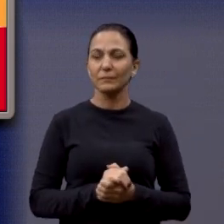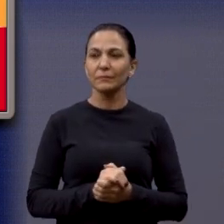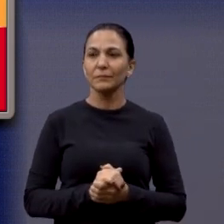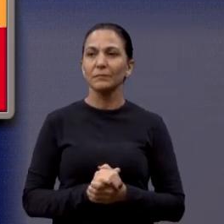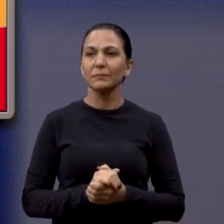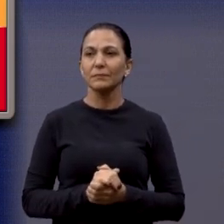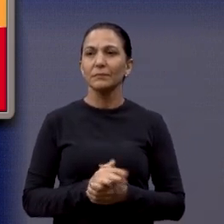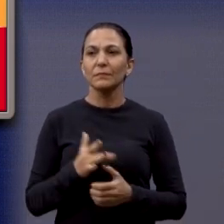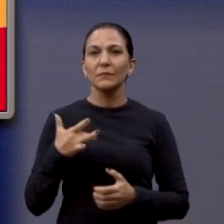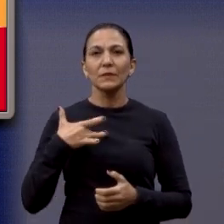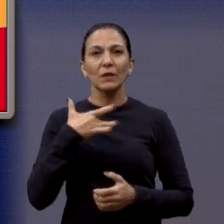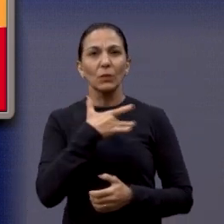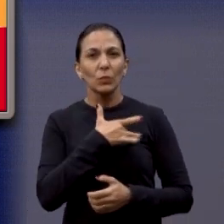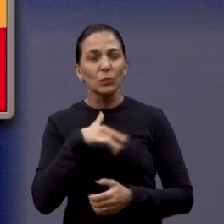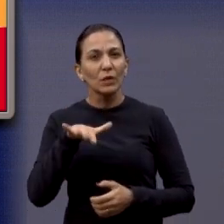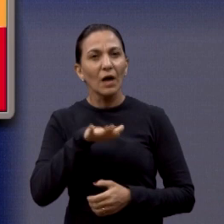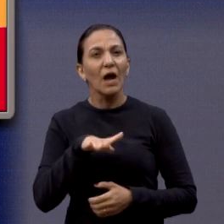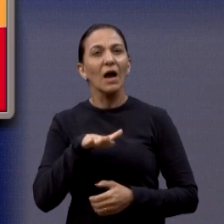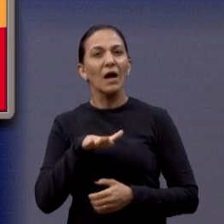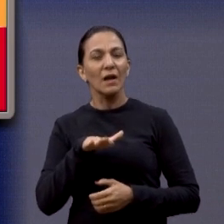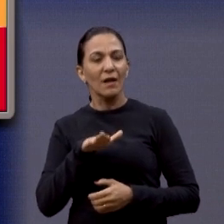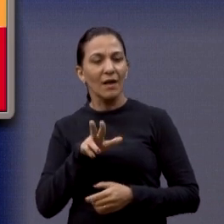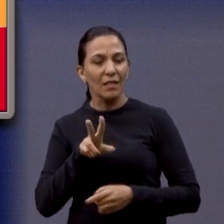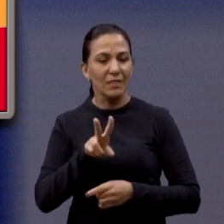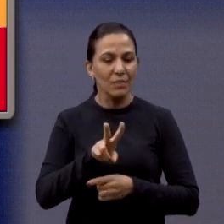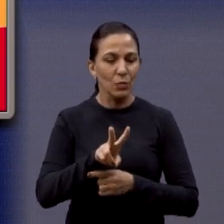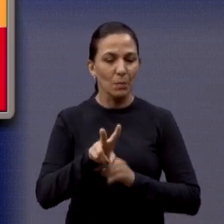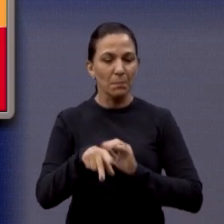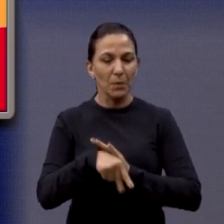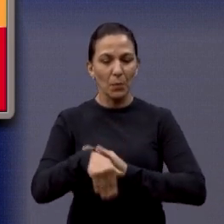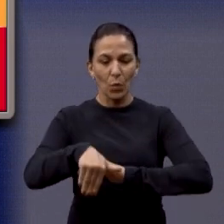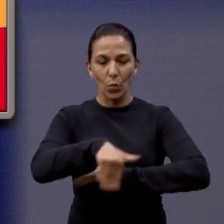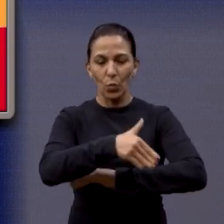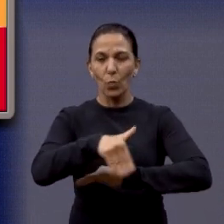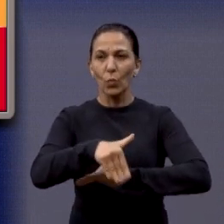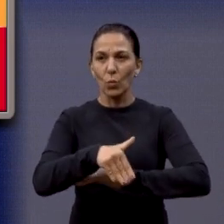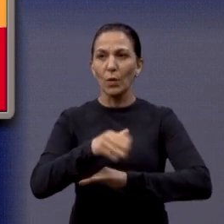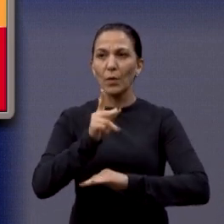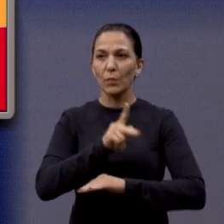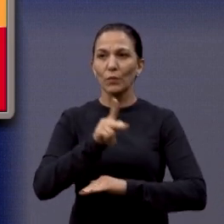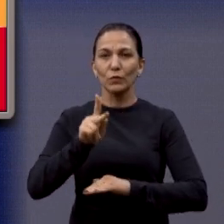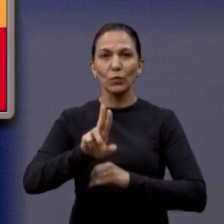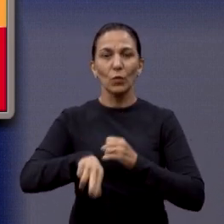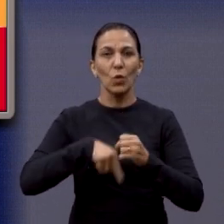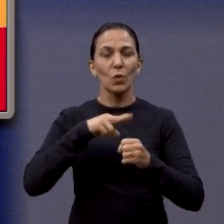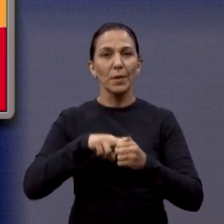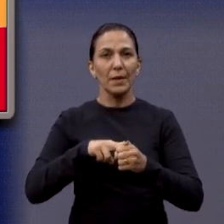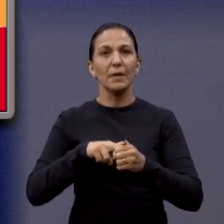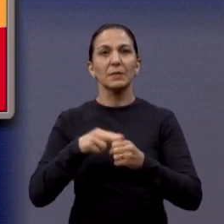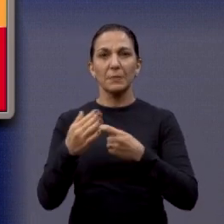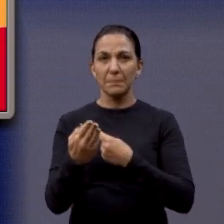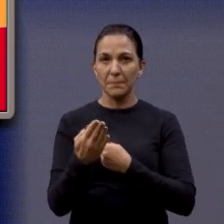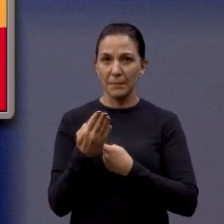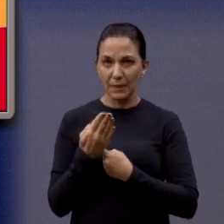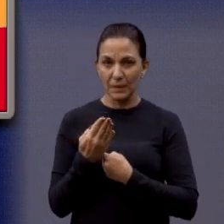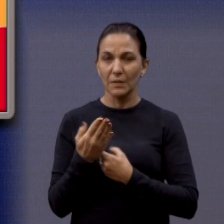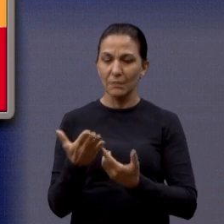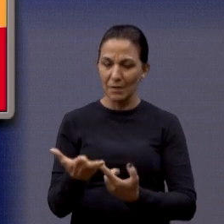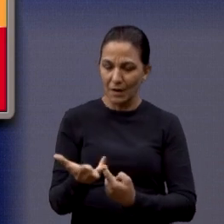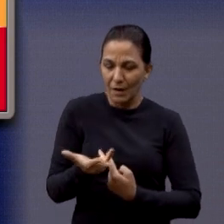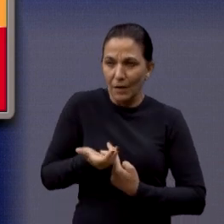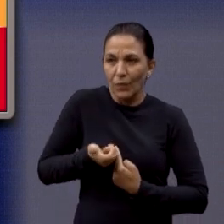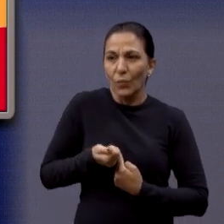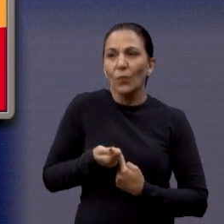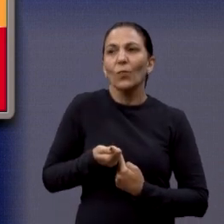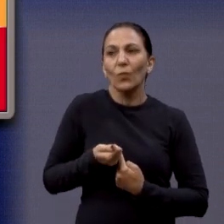Saúde também, que é do consultório na rua, que coordena a equipe. Enfim, o professor da Unesp, que nos atendeu e acolheu